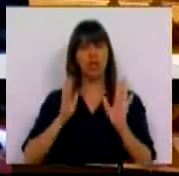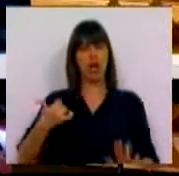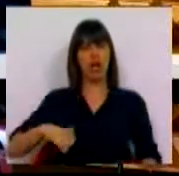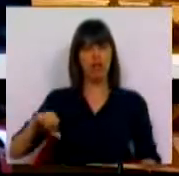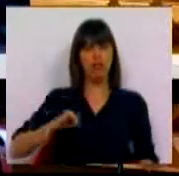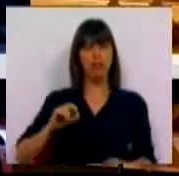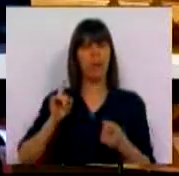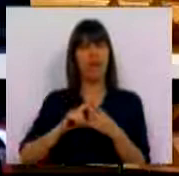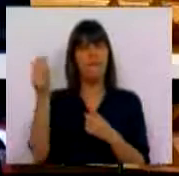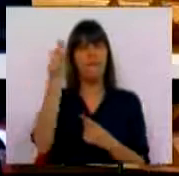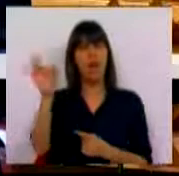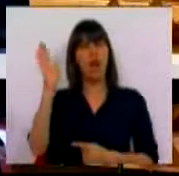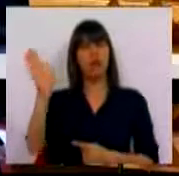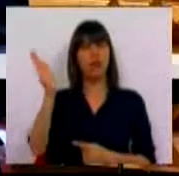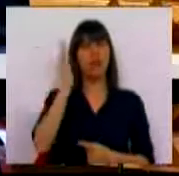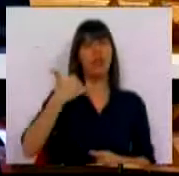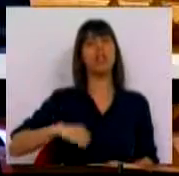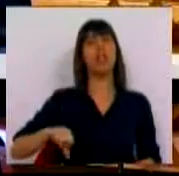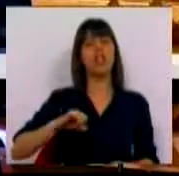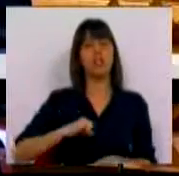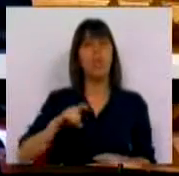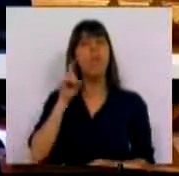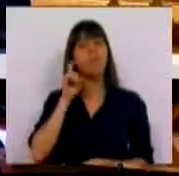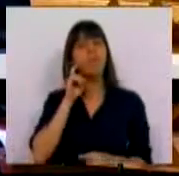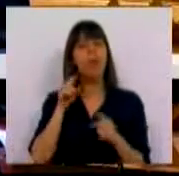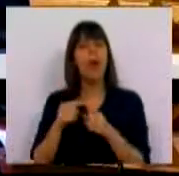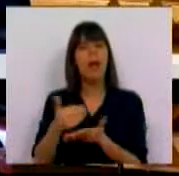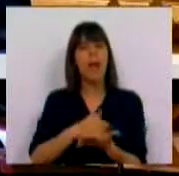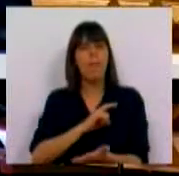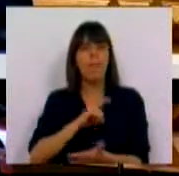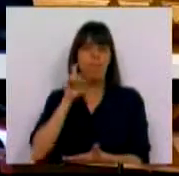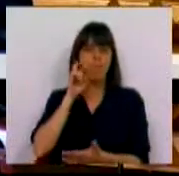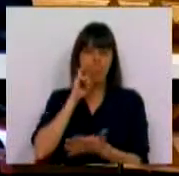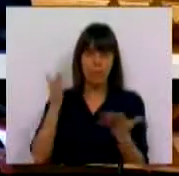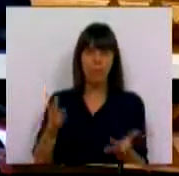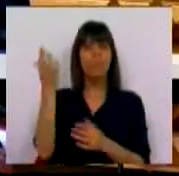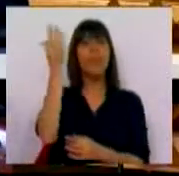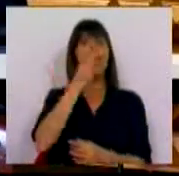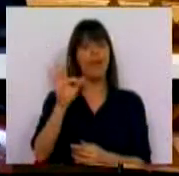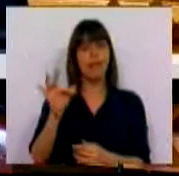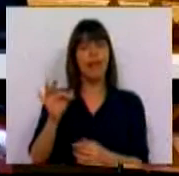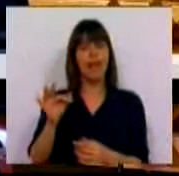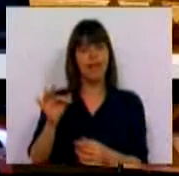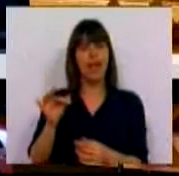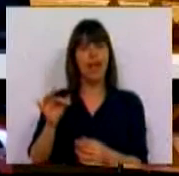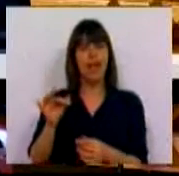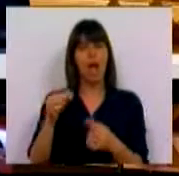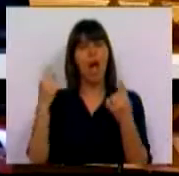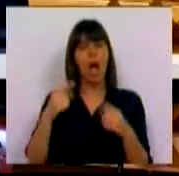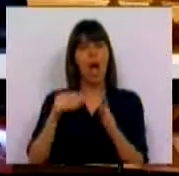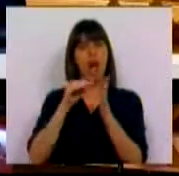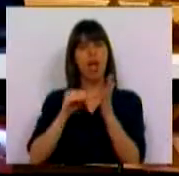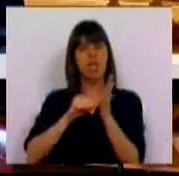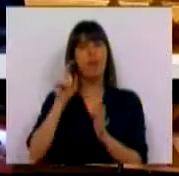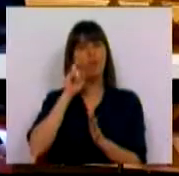em Espanha e em França, em Espanha salvaguardando os dados pessoais e em França existe o